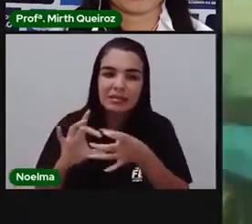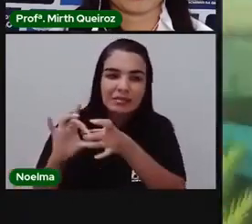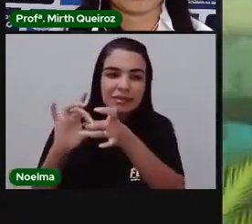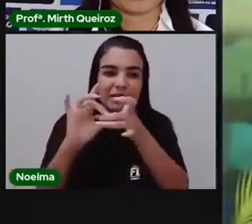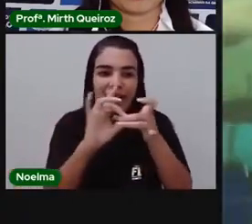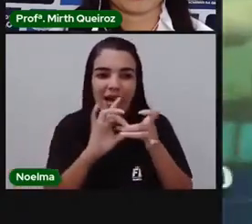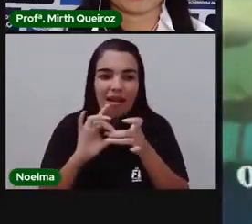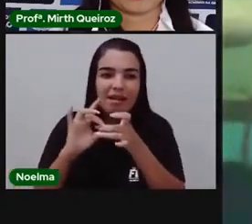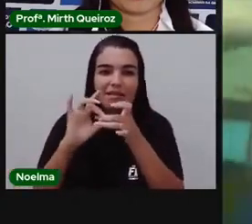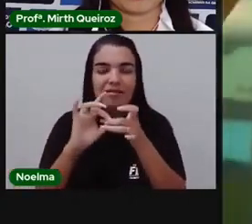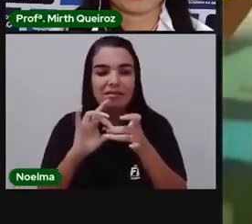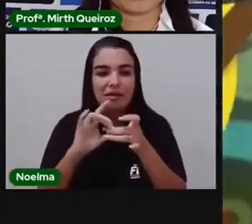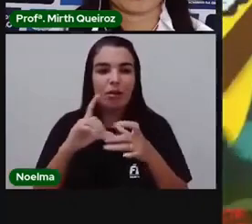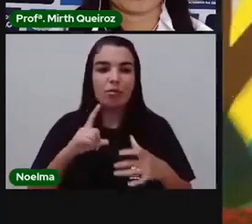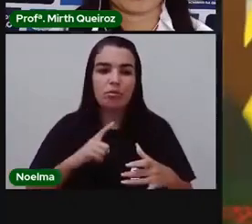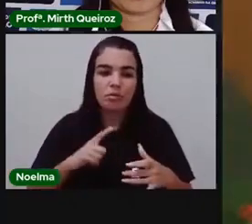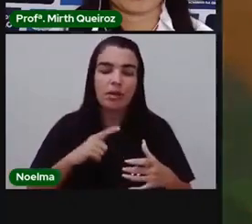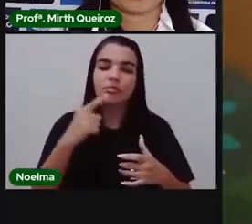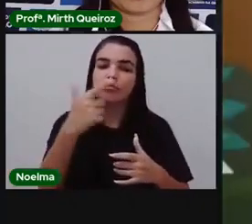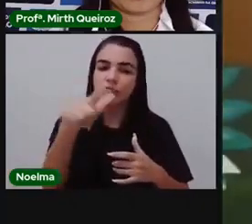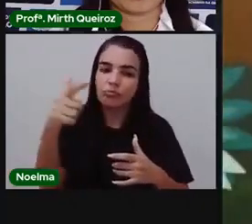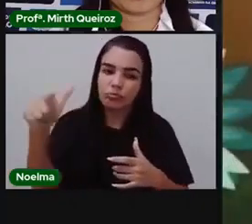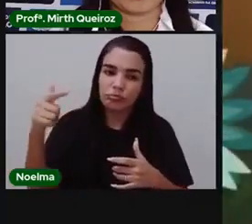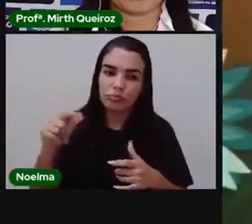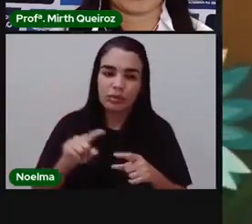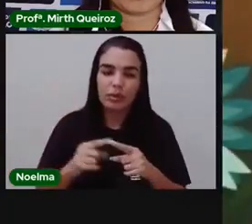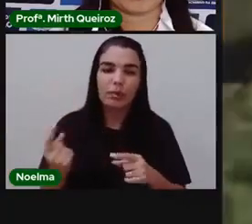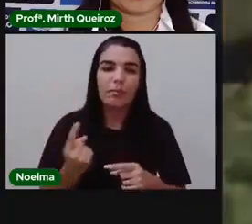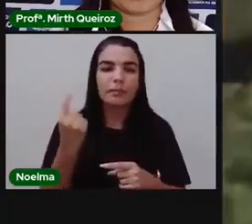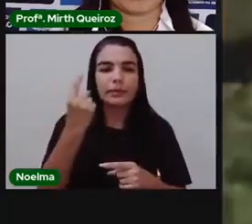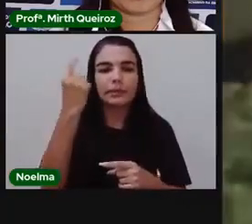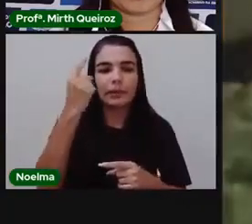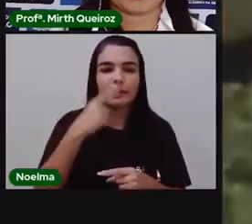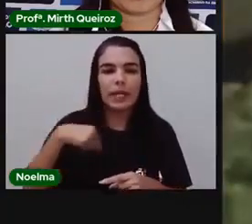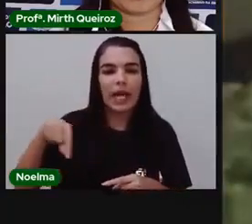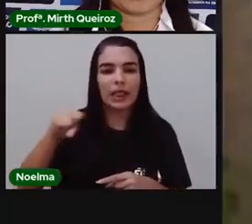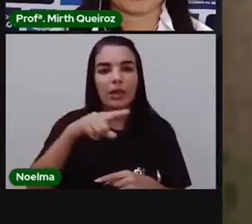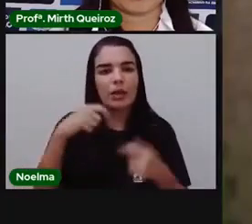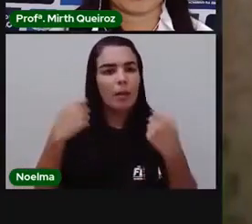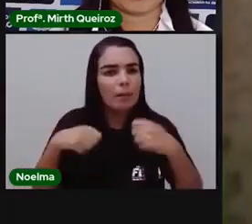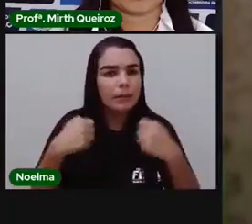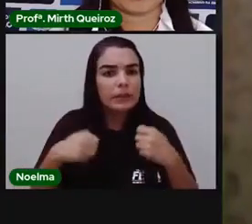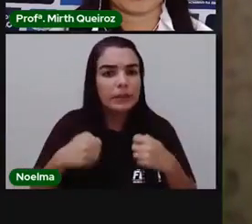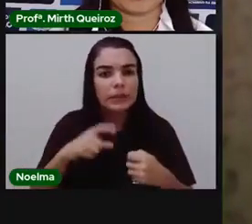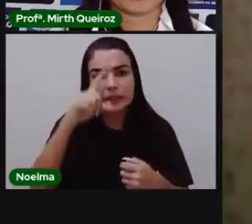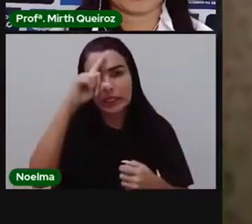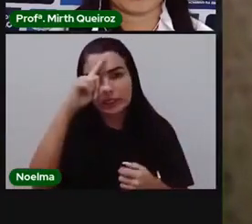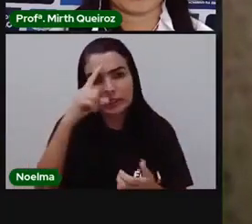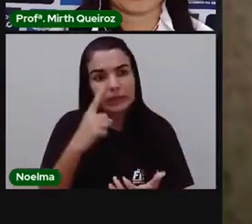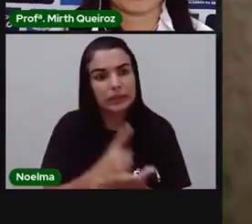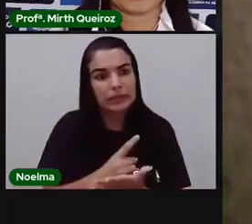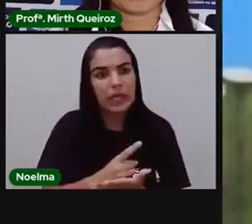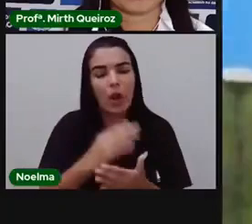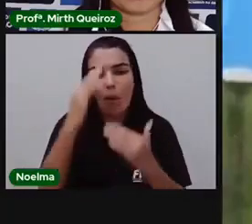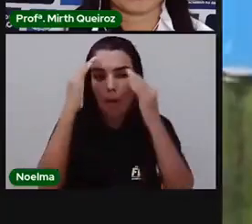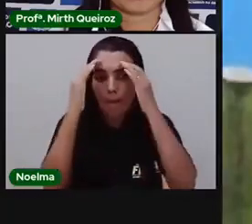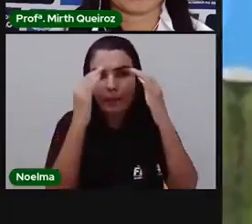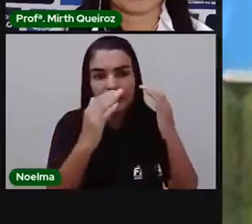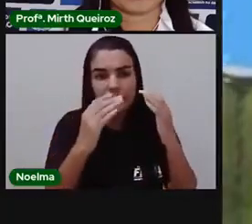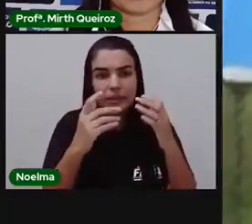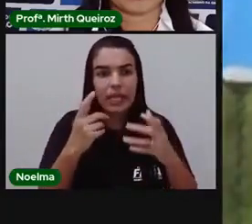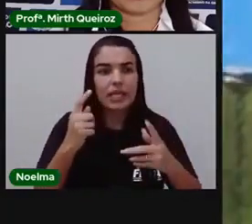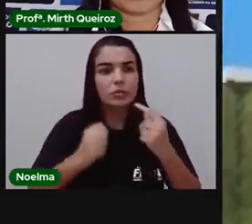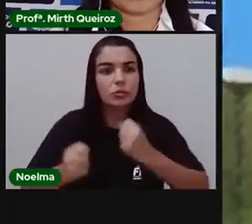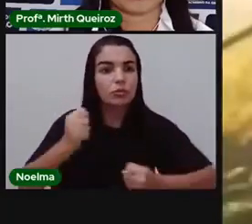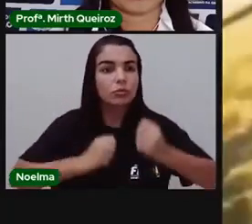afeta diretamente muitas outras, principalmente a nossa. Uma tarefa contínua é encontrar maneiras sustentáveis de interação